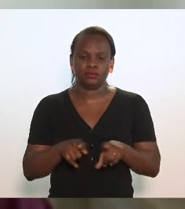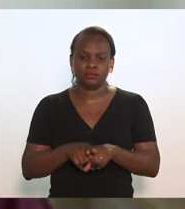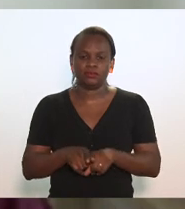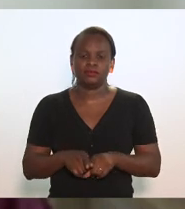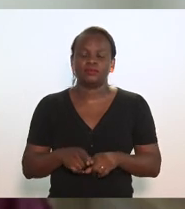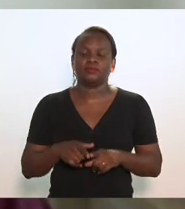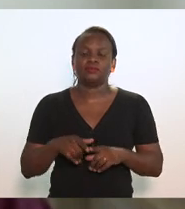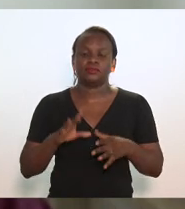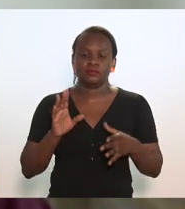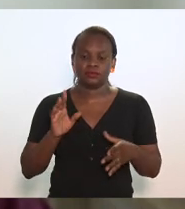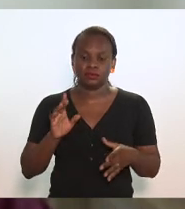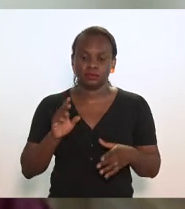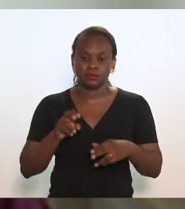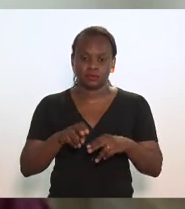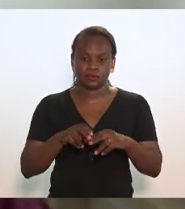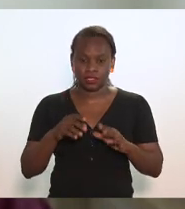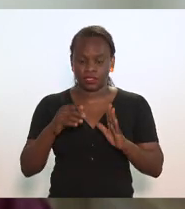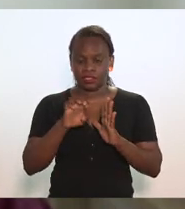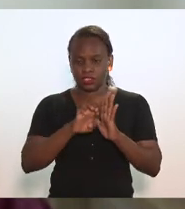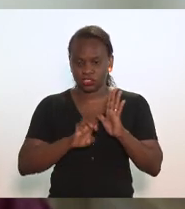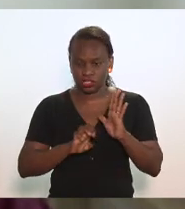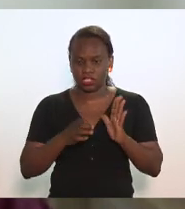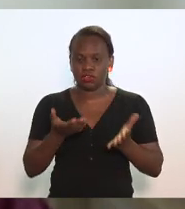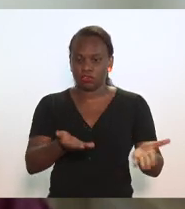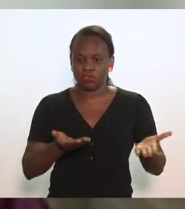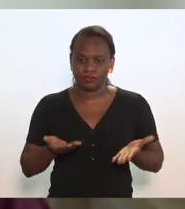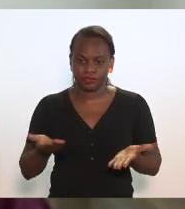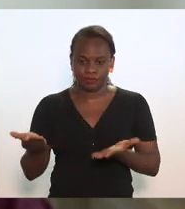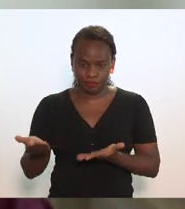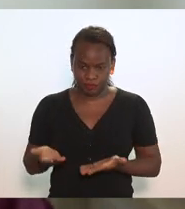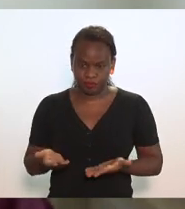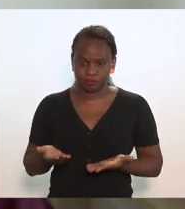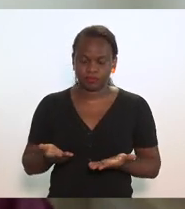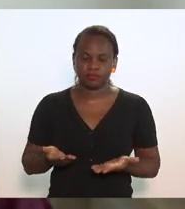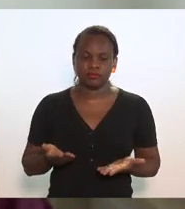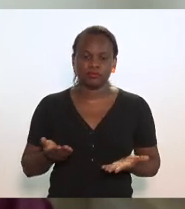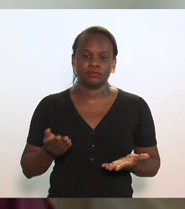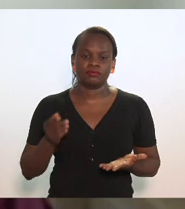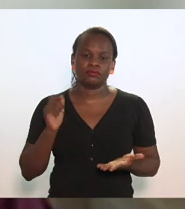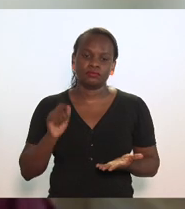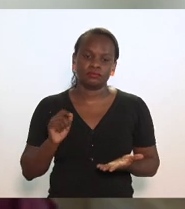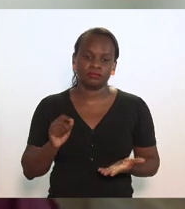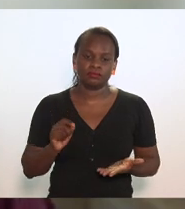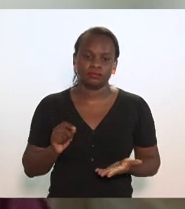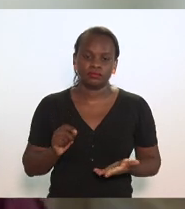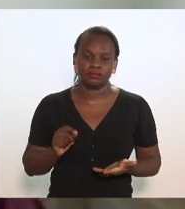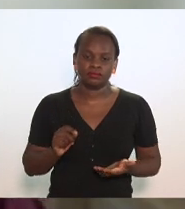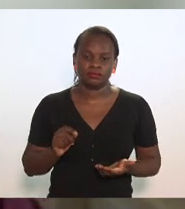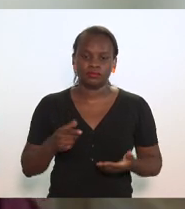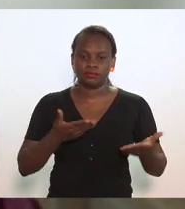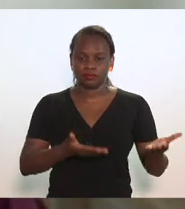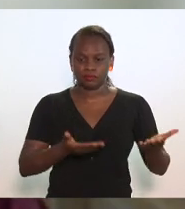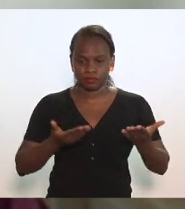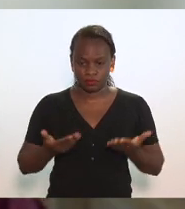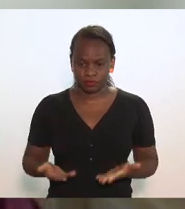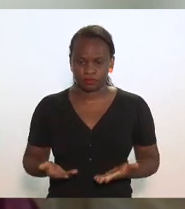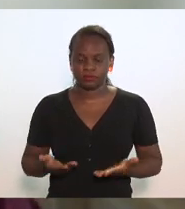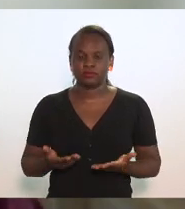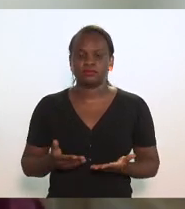consoante edital de convocação, que convidou